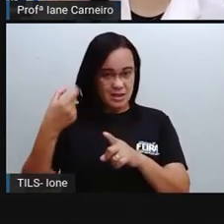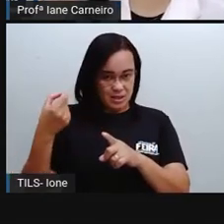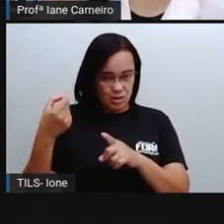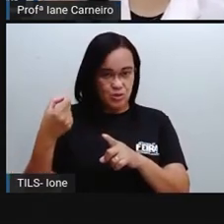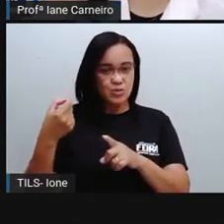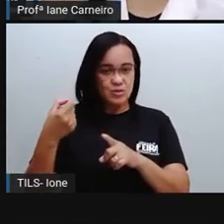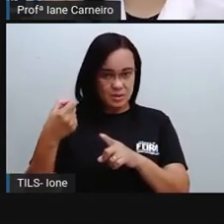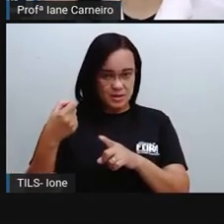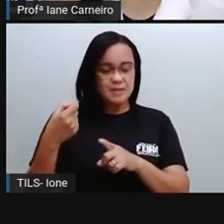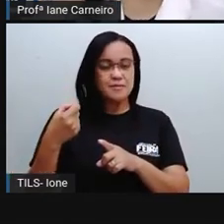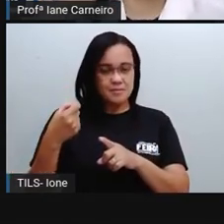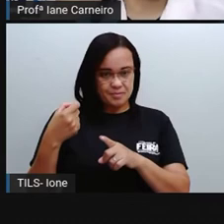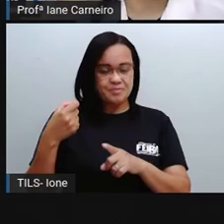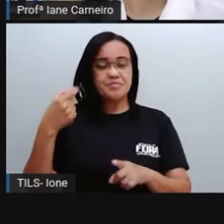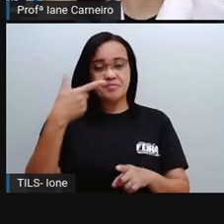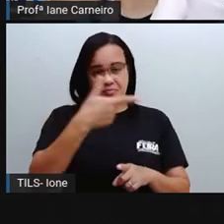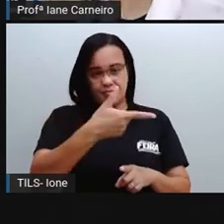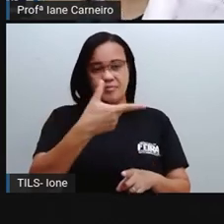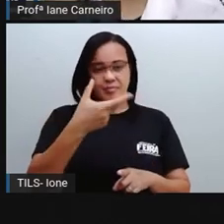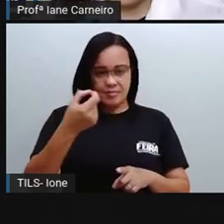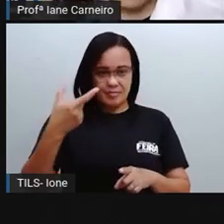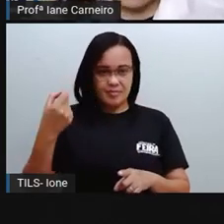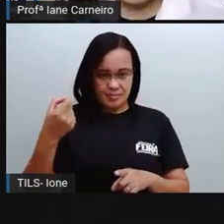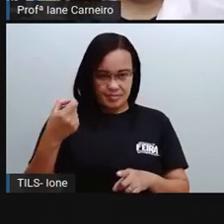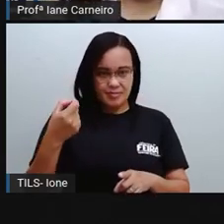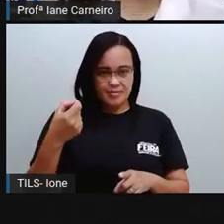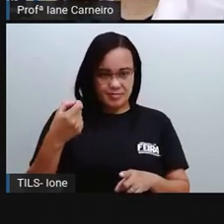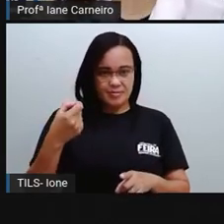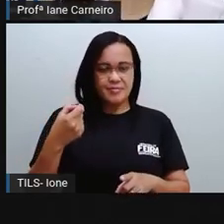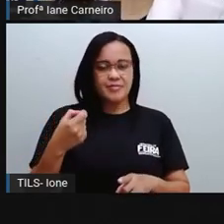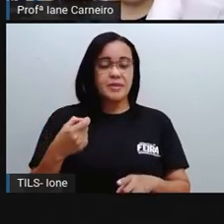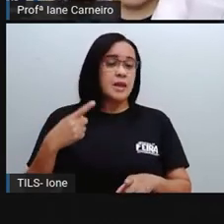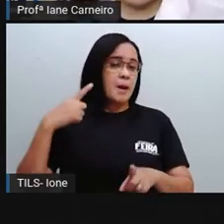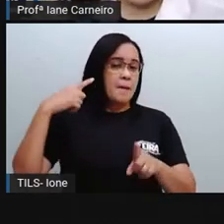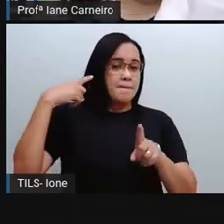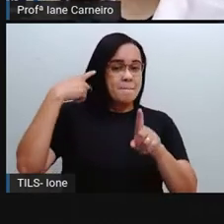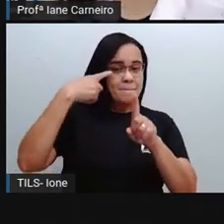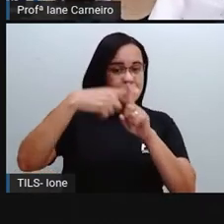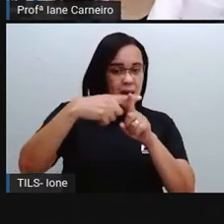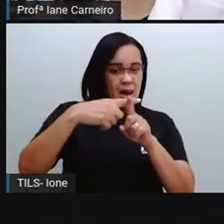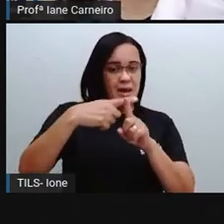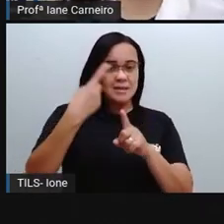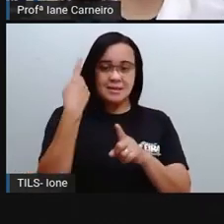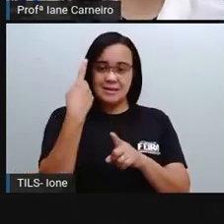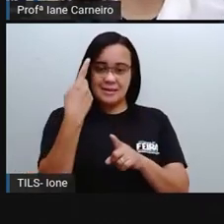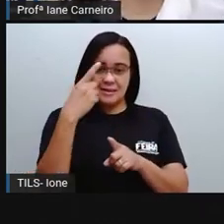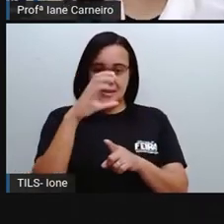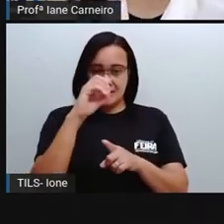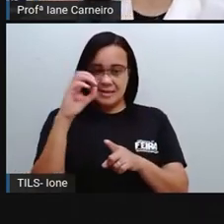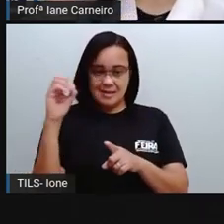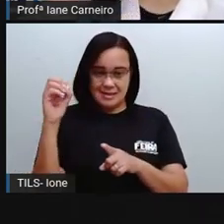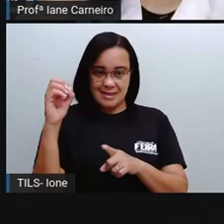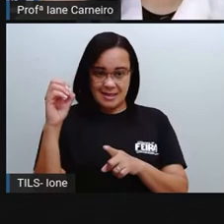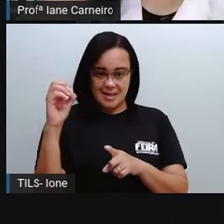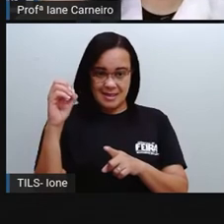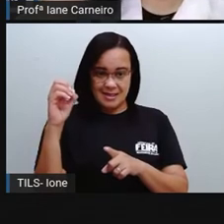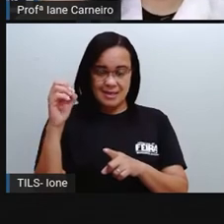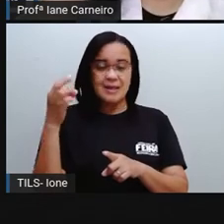200. 200, ó, eu tenho duas centenas. Se eu juntar mais uma plaquinha dessa, eu vou ter, ó,